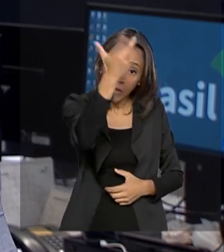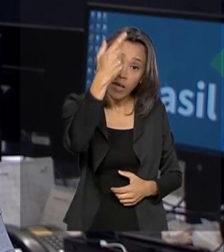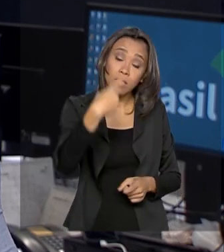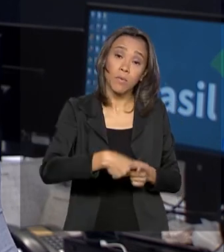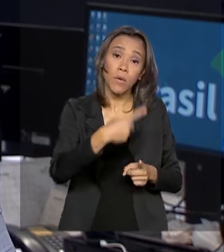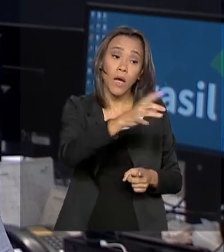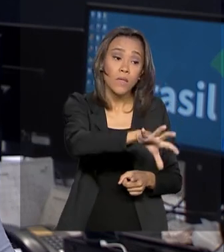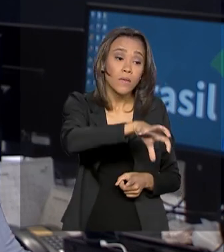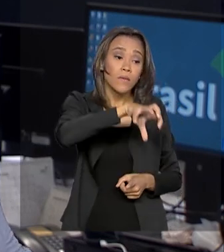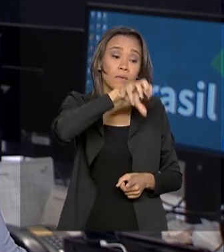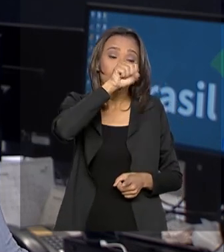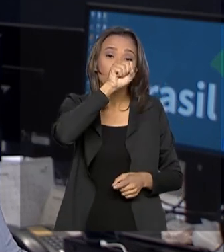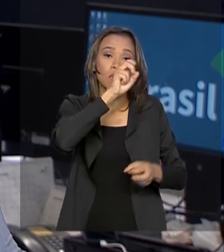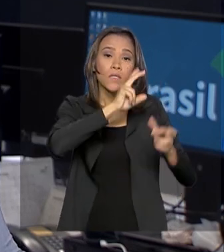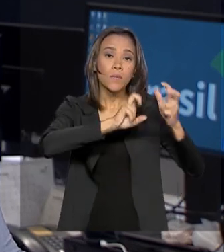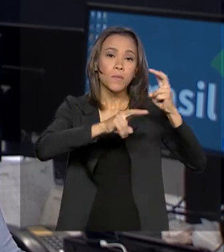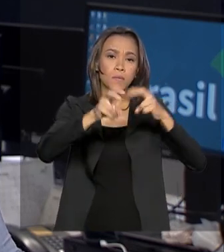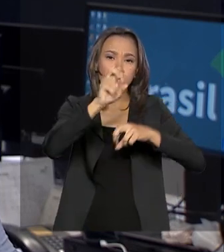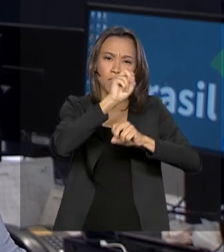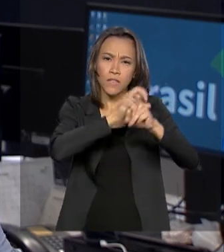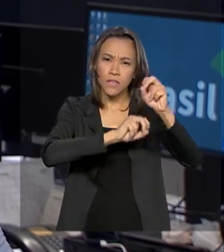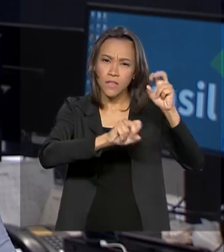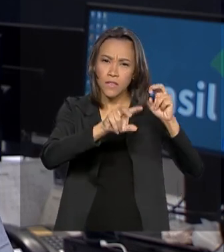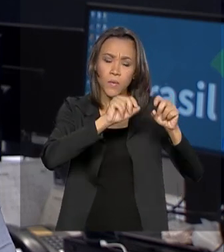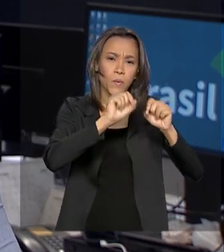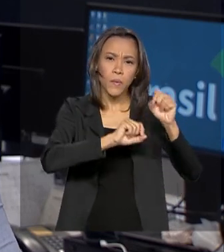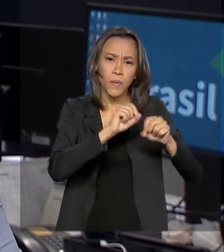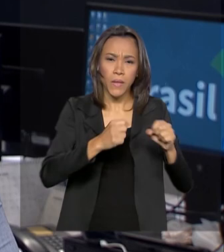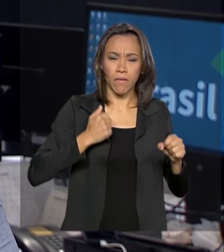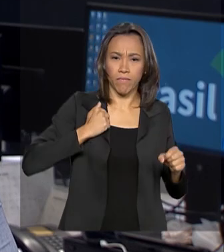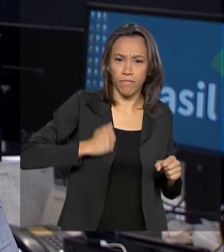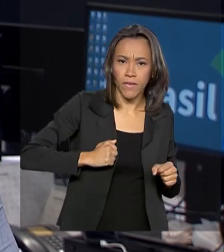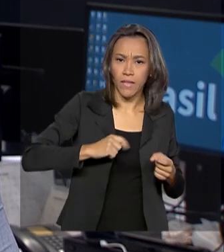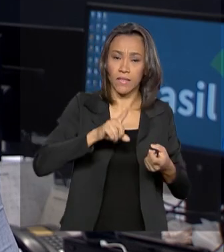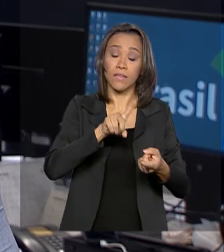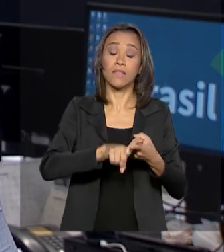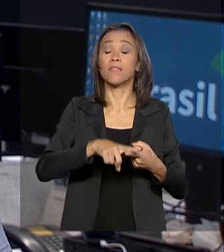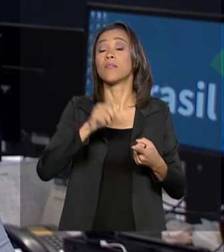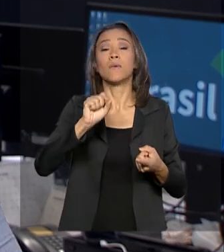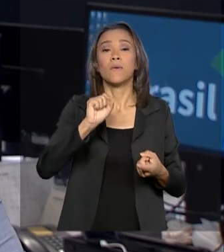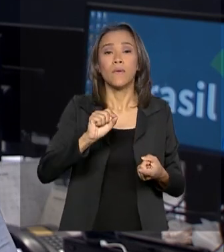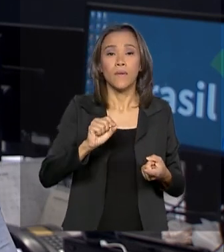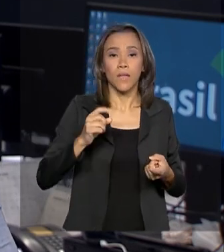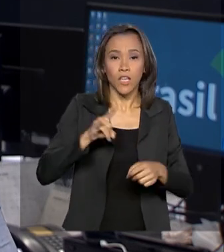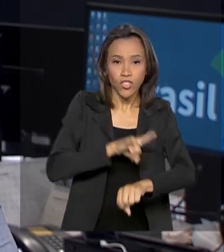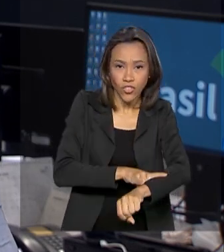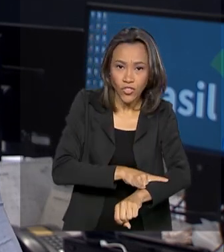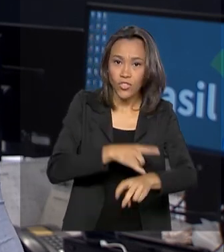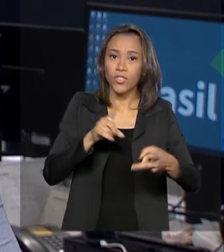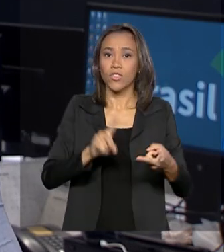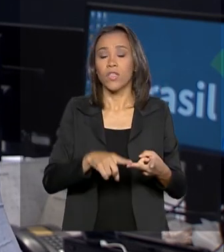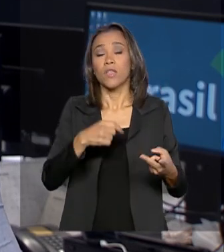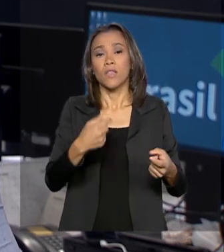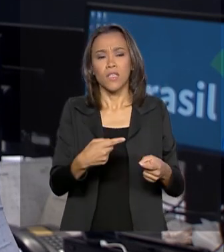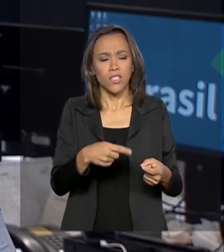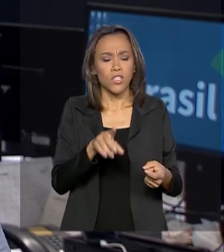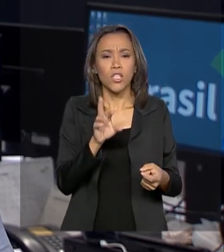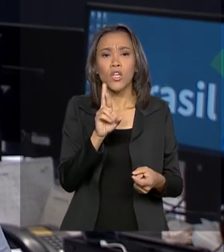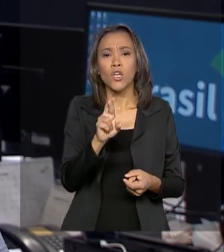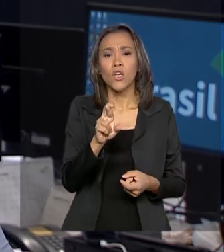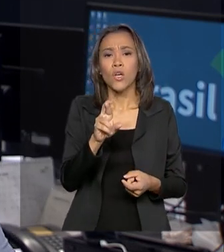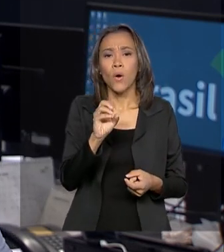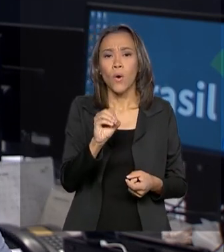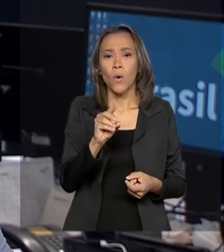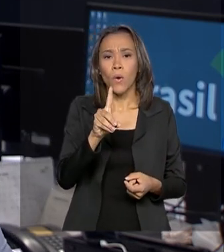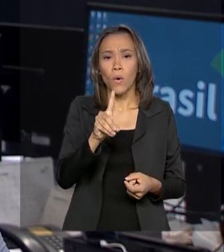inalação de partículas formadas a partir da urina, fezes e saliva de roedores infectados. A transmissão de